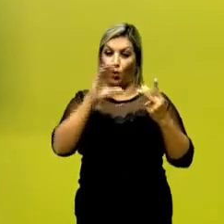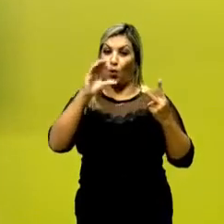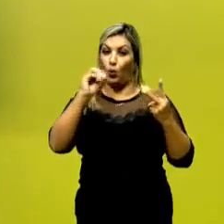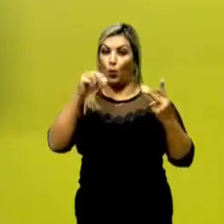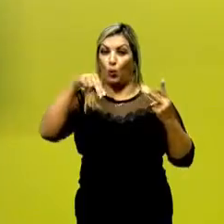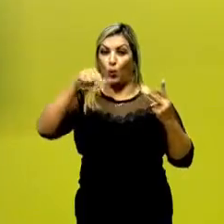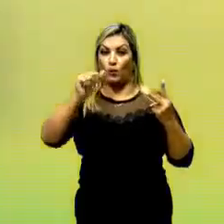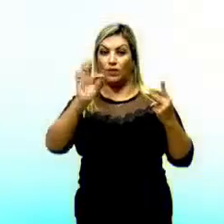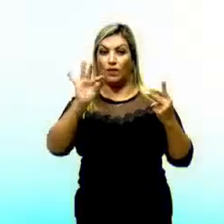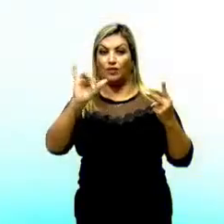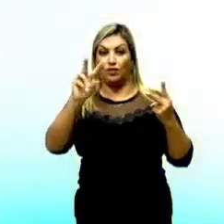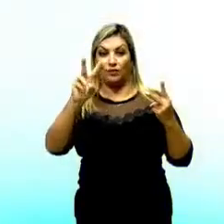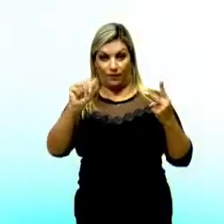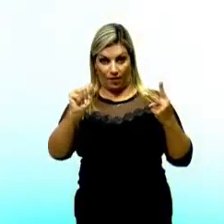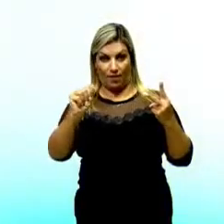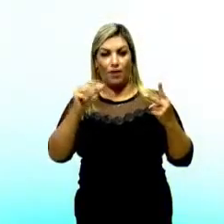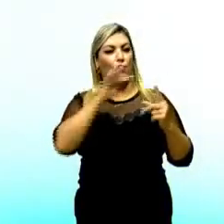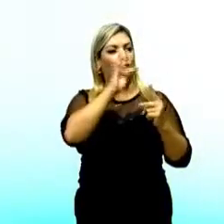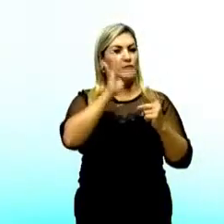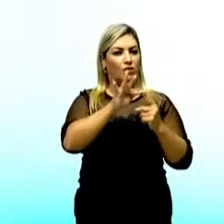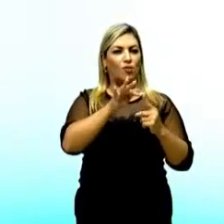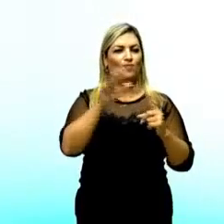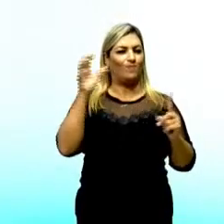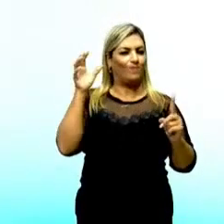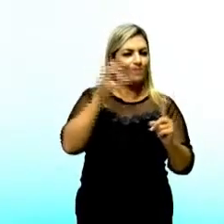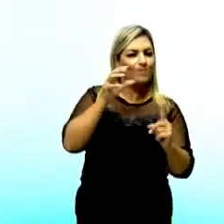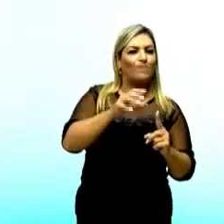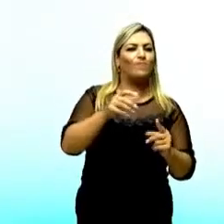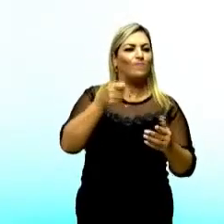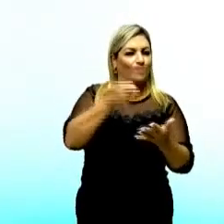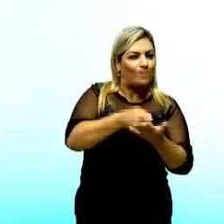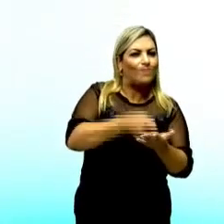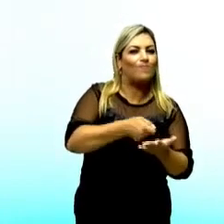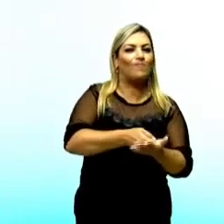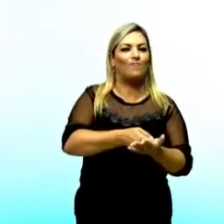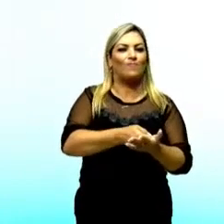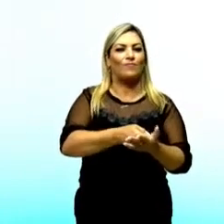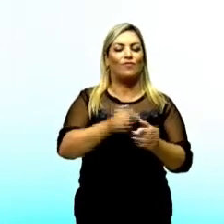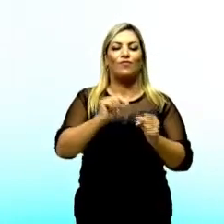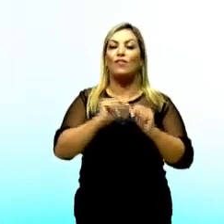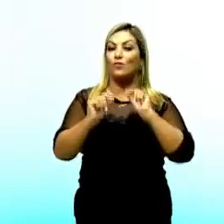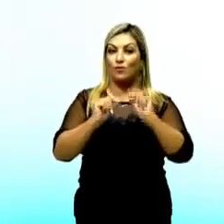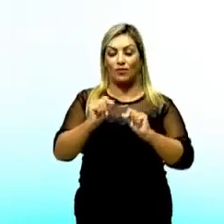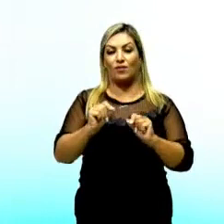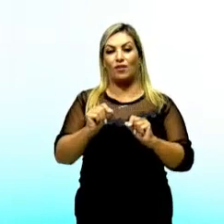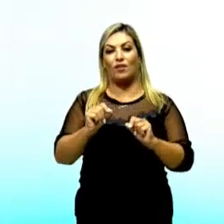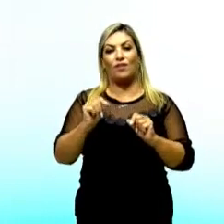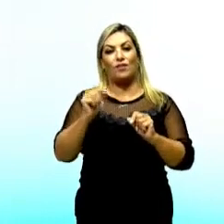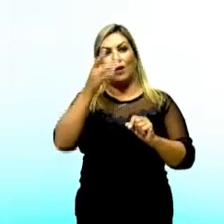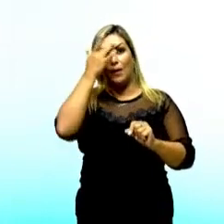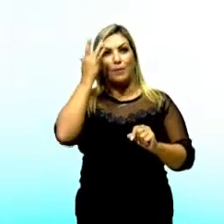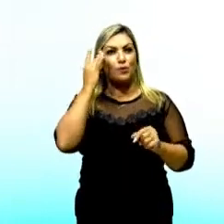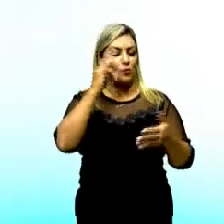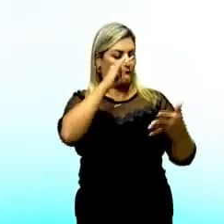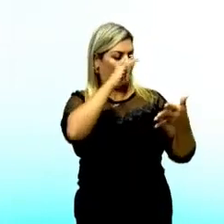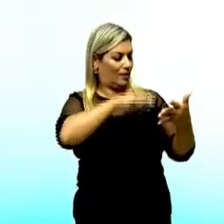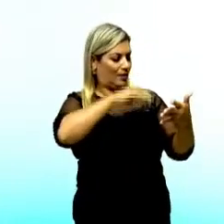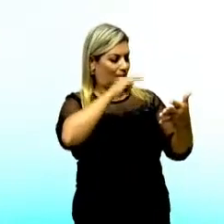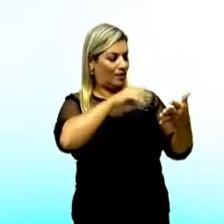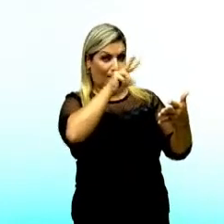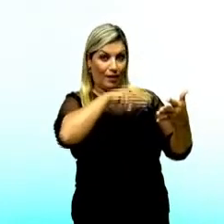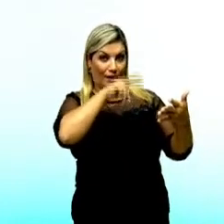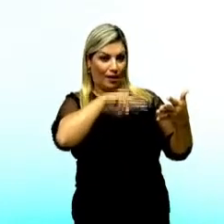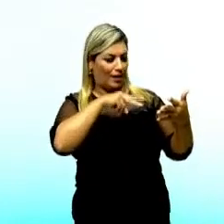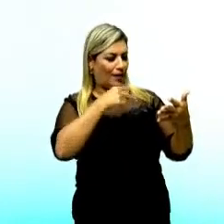conativa. É uma função apelativa, aquela que procura fazer com que o interlocutor